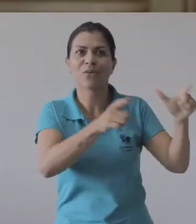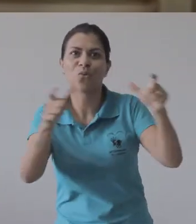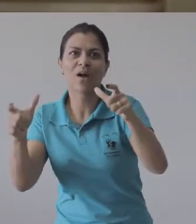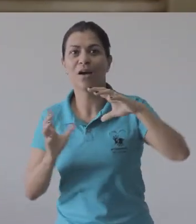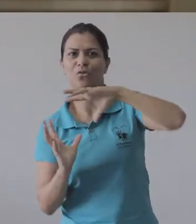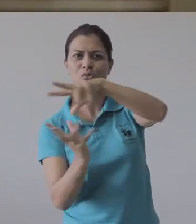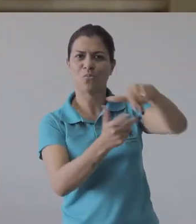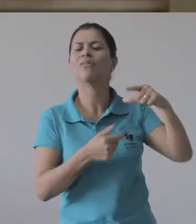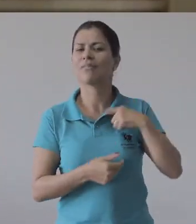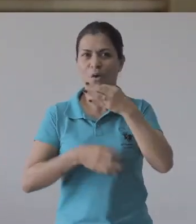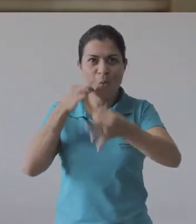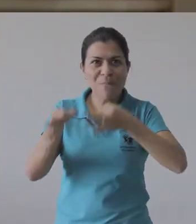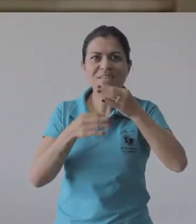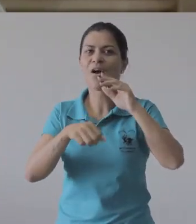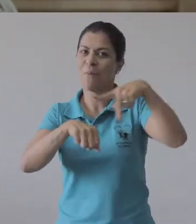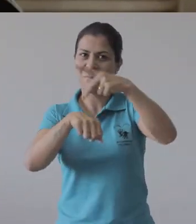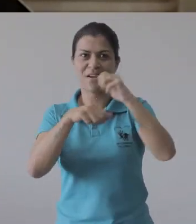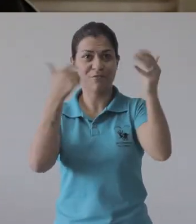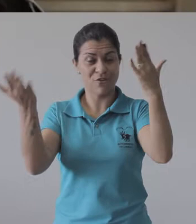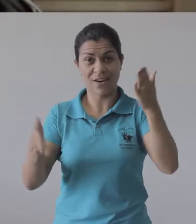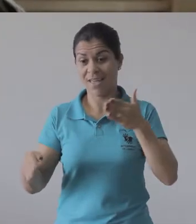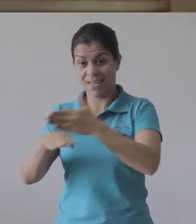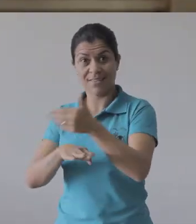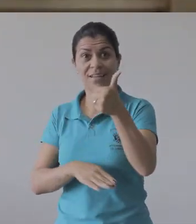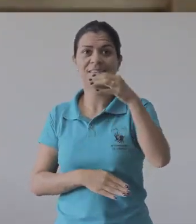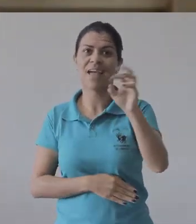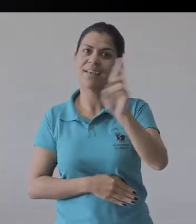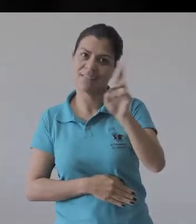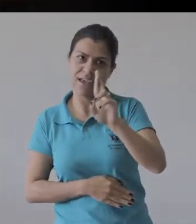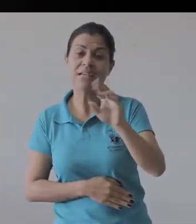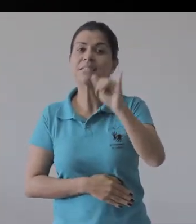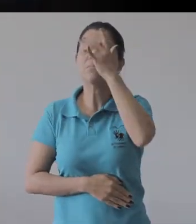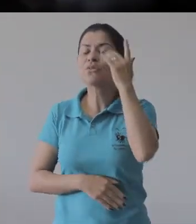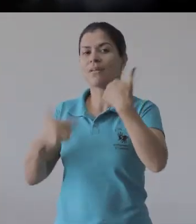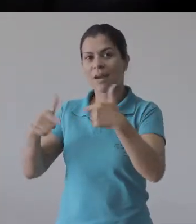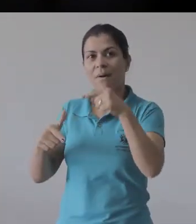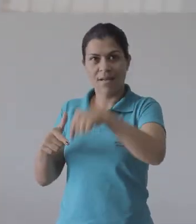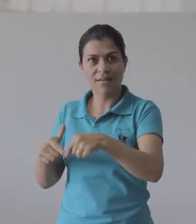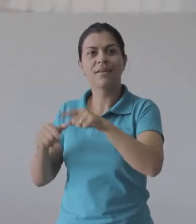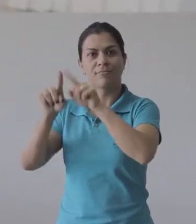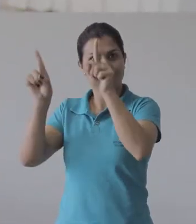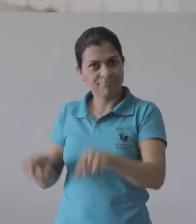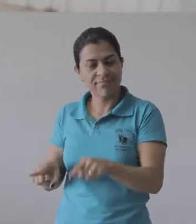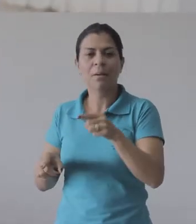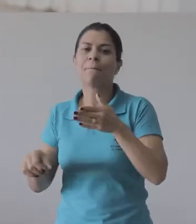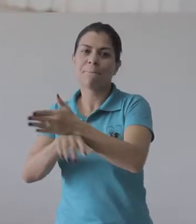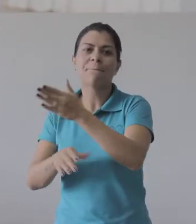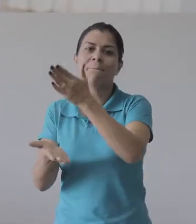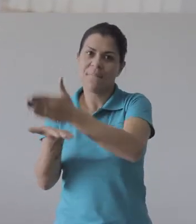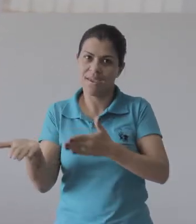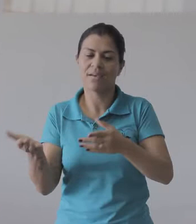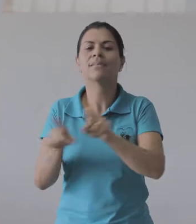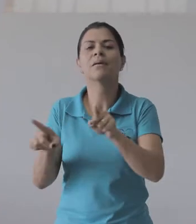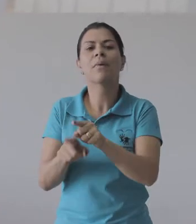mundo e recebeu boas críticas internacionais. Os ingressos custam 10 reais a inteira, servidores da UFIS pagam meia entrada e os